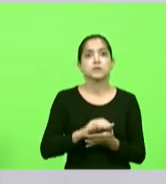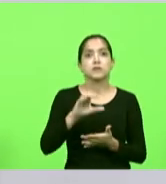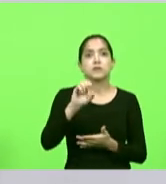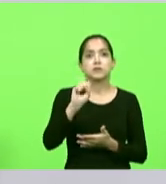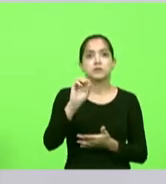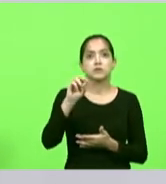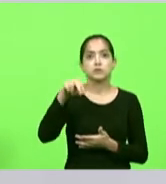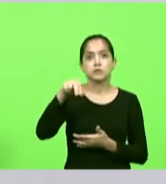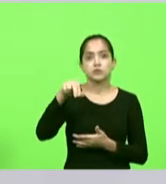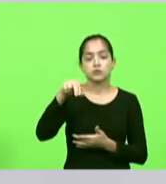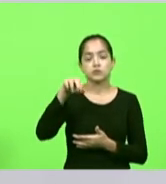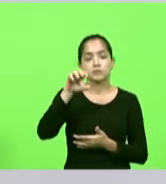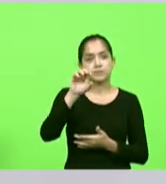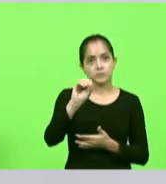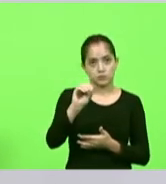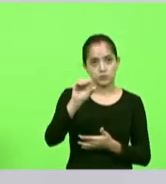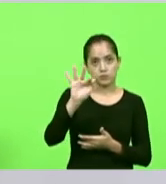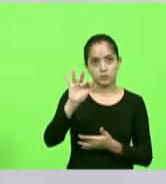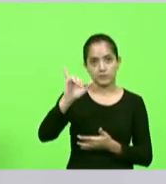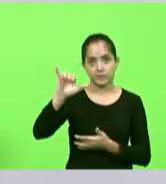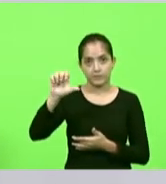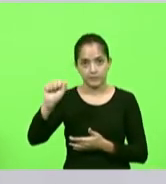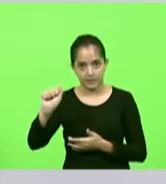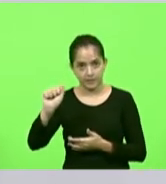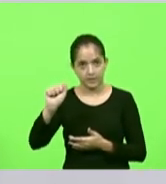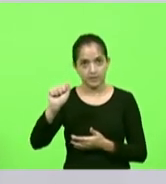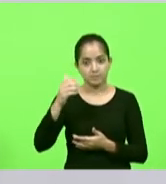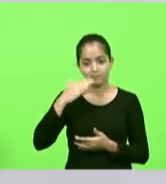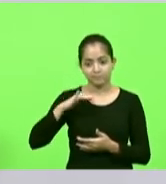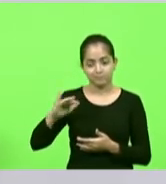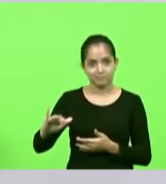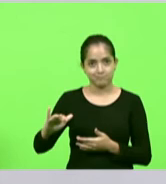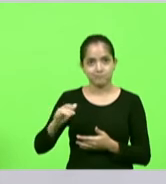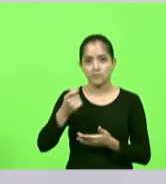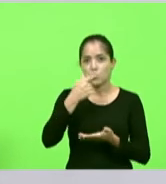recebeu na última quinta-feira a medicação